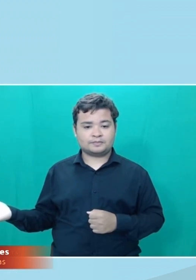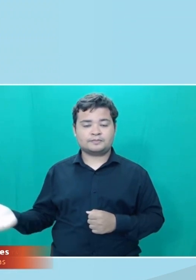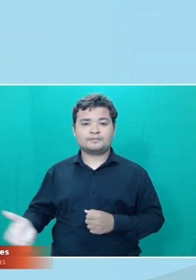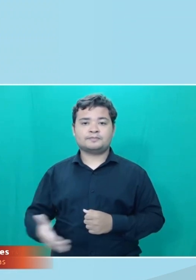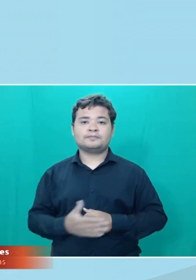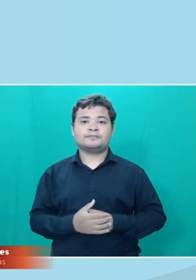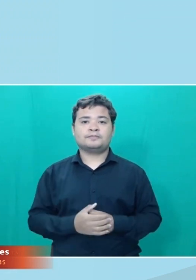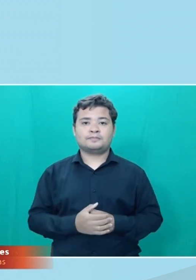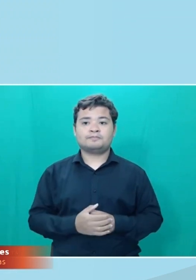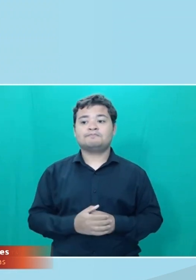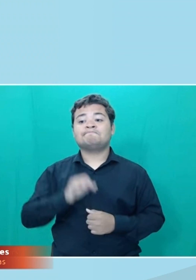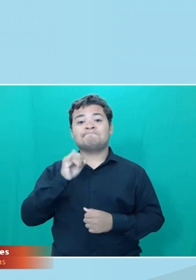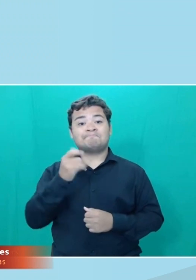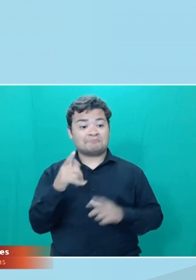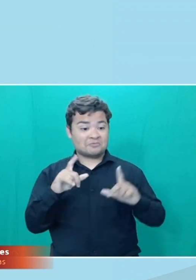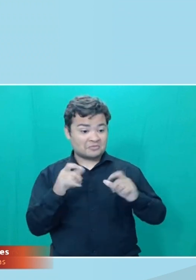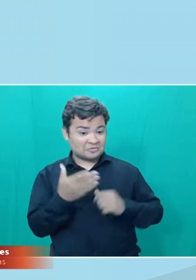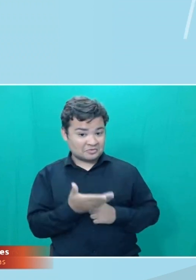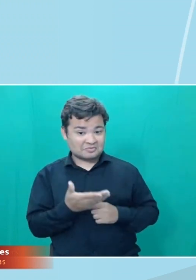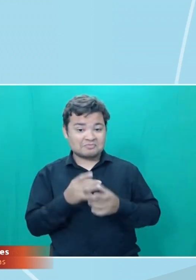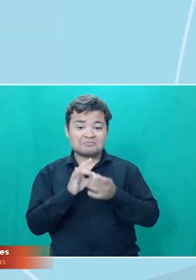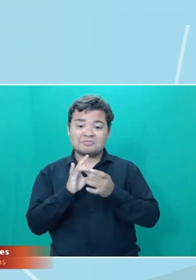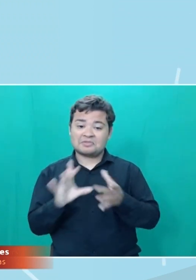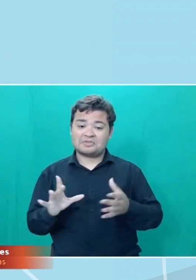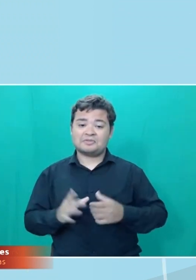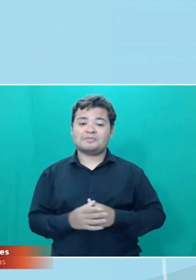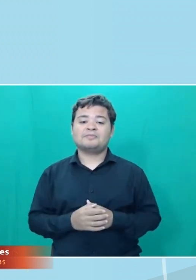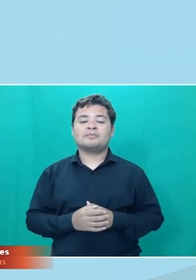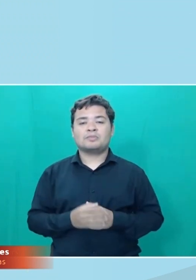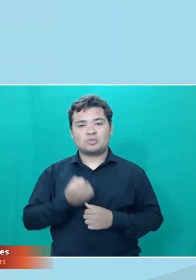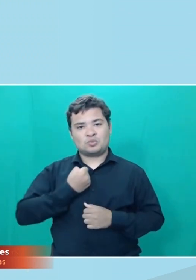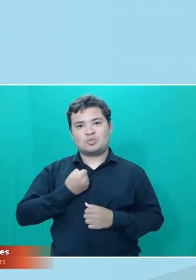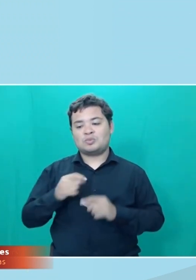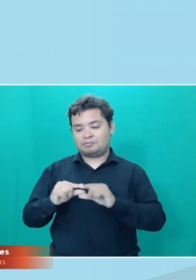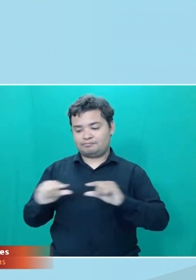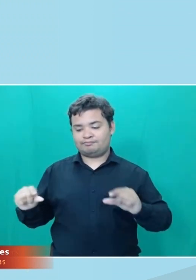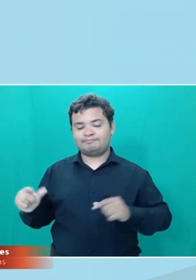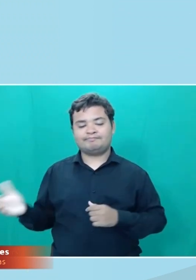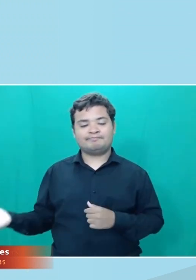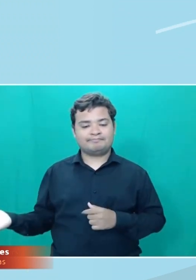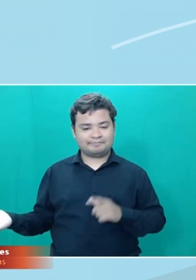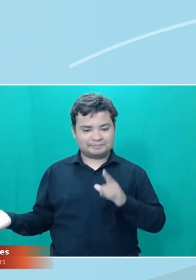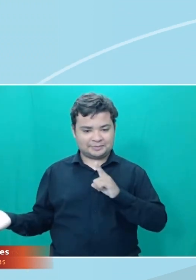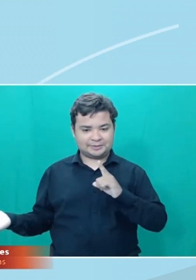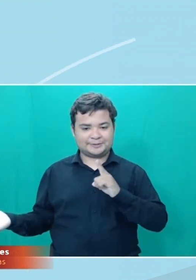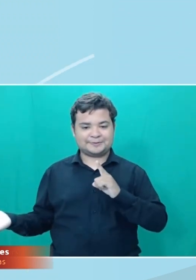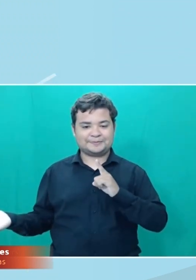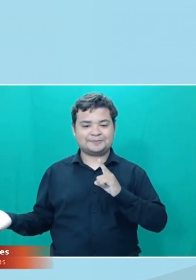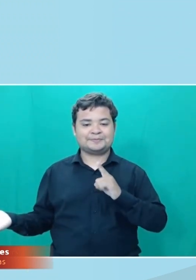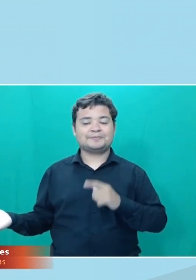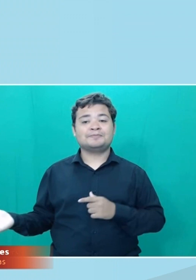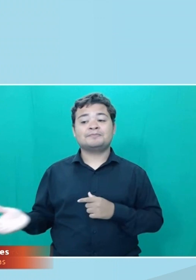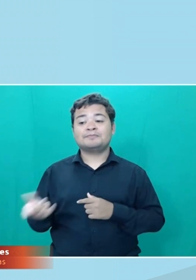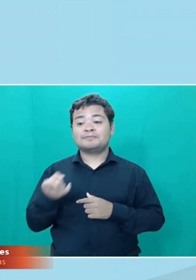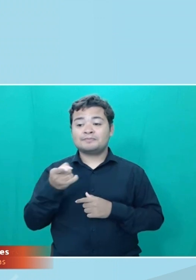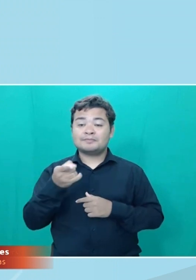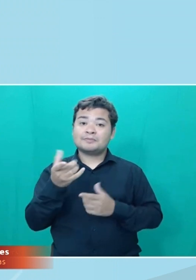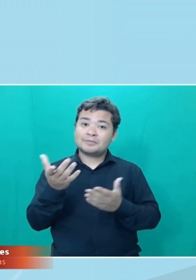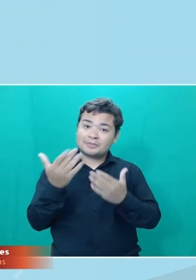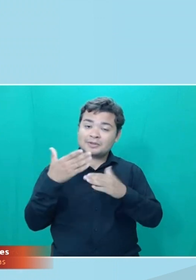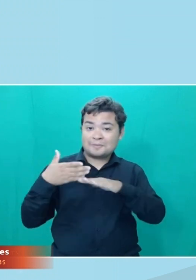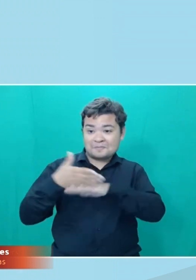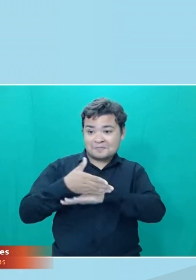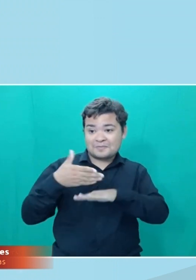6299181406. Se quiser tirar uma foto, número está aparecendo aqui embaixo na tela. Então, participe do... Ops! Participe do